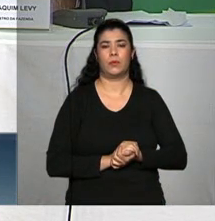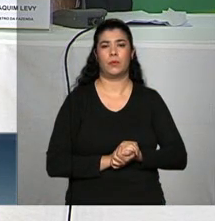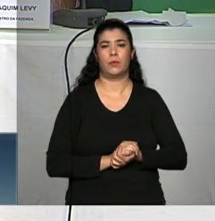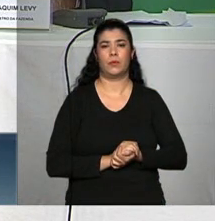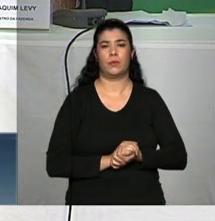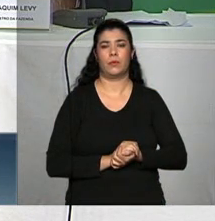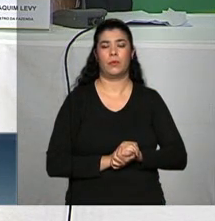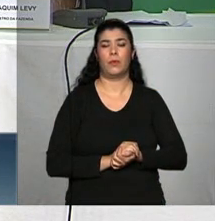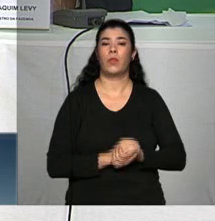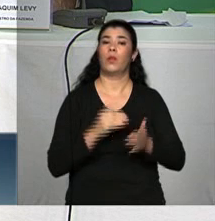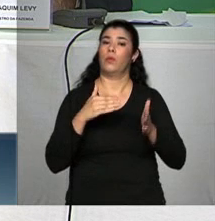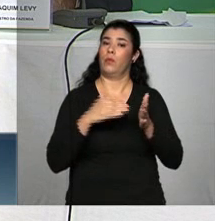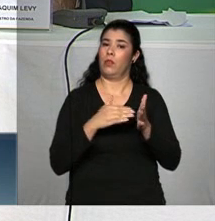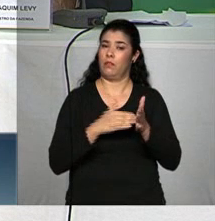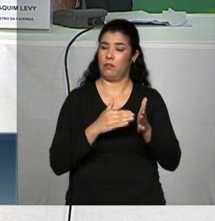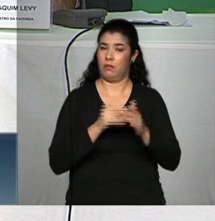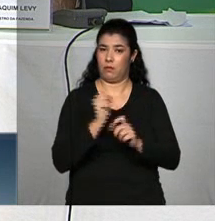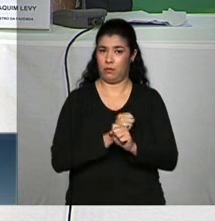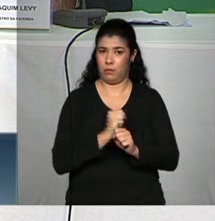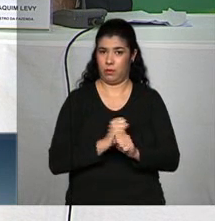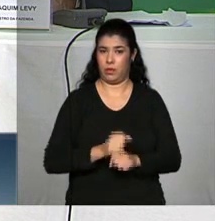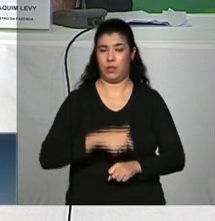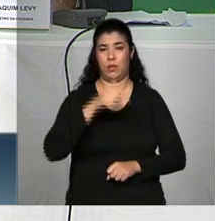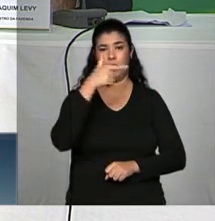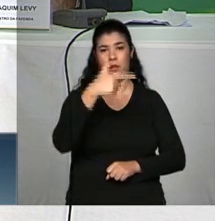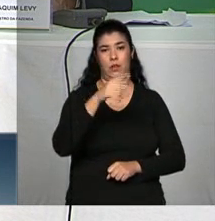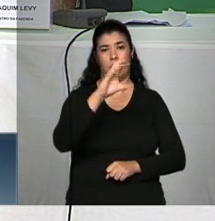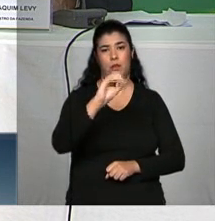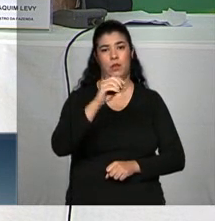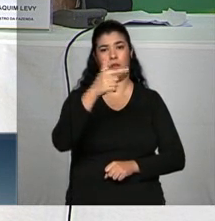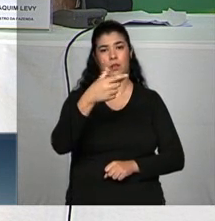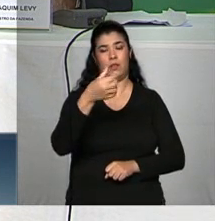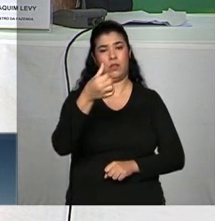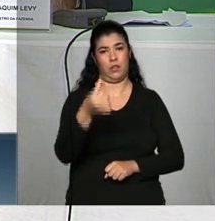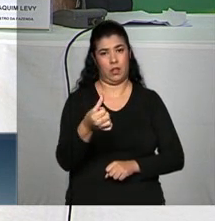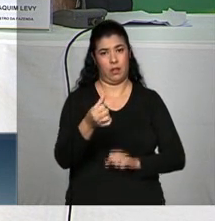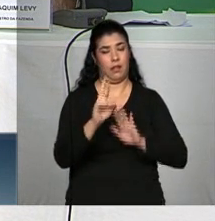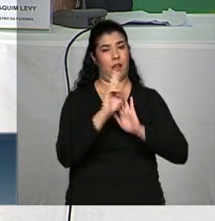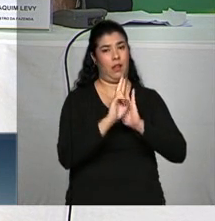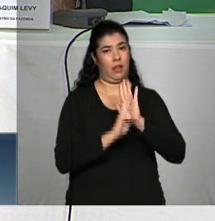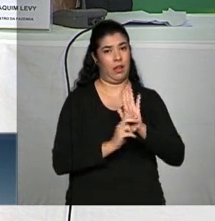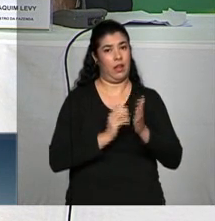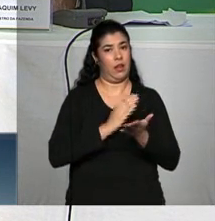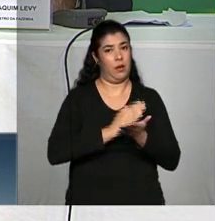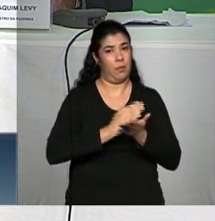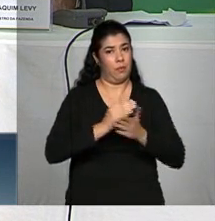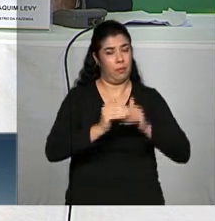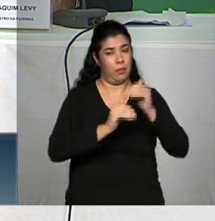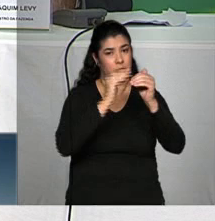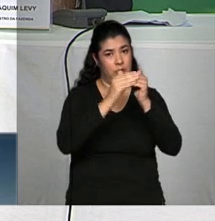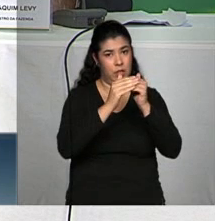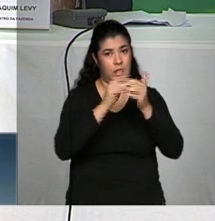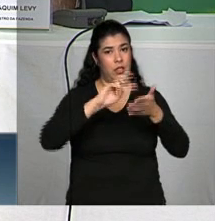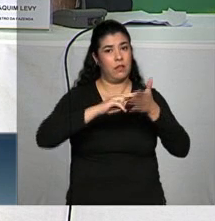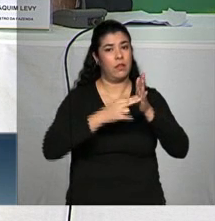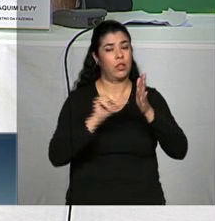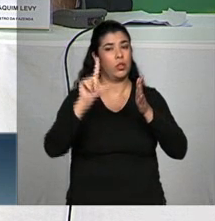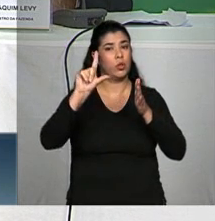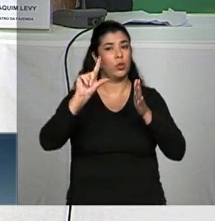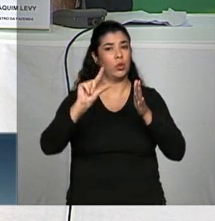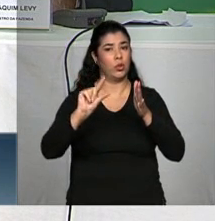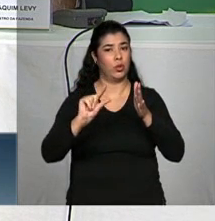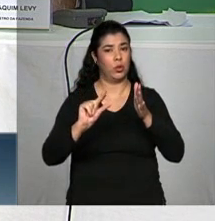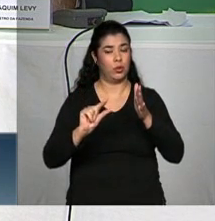até 2026 a regra com progressividade significa uma despesa menor do que aconteceria